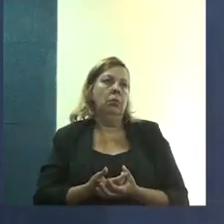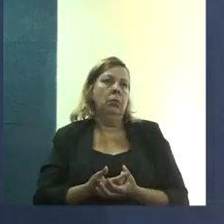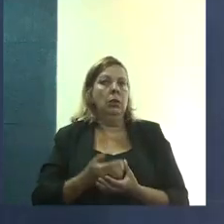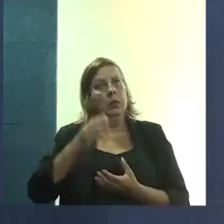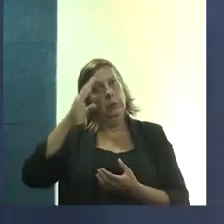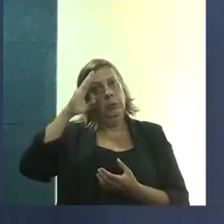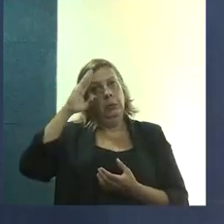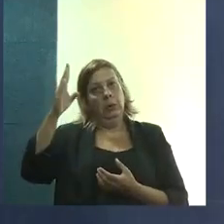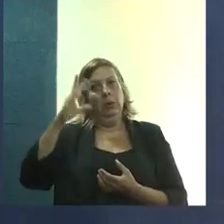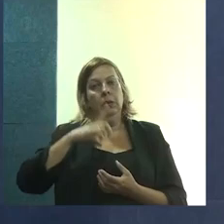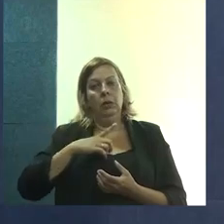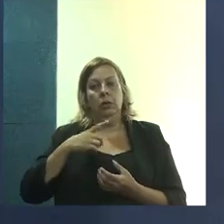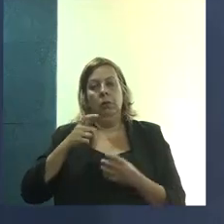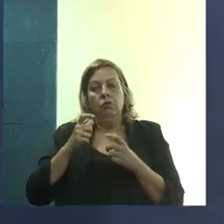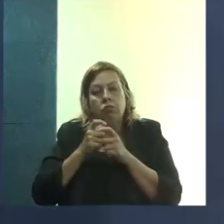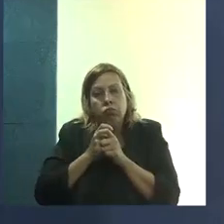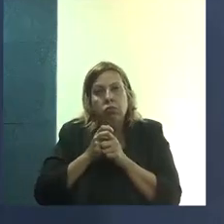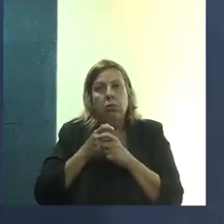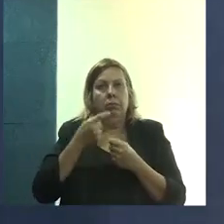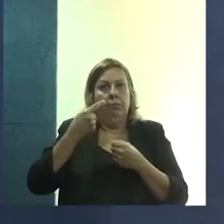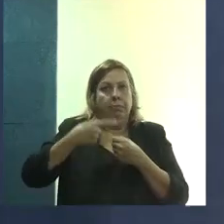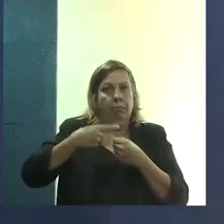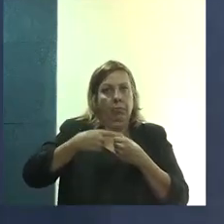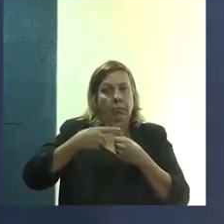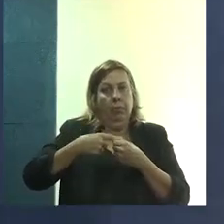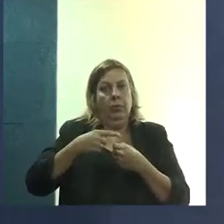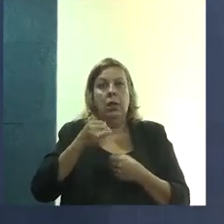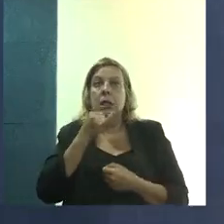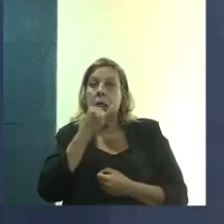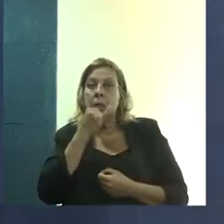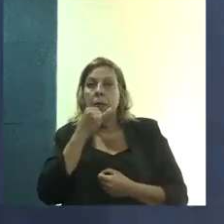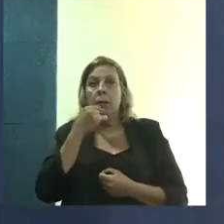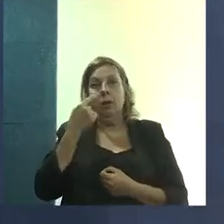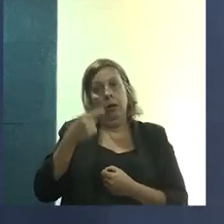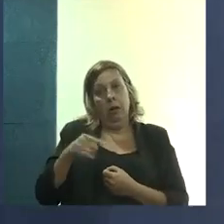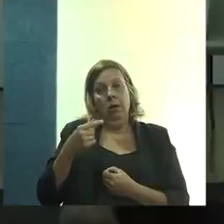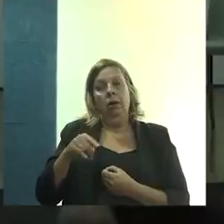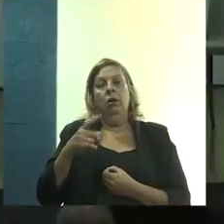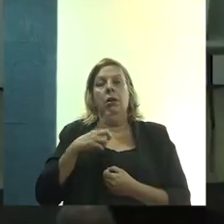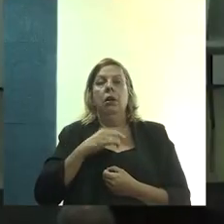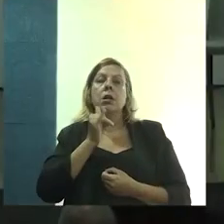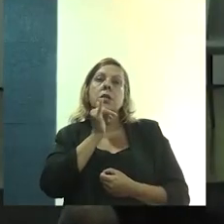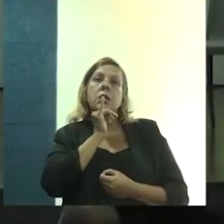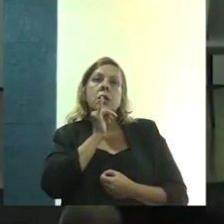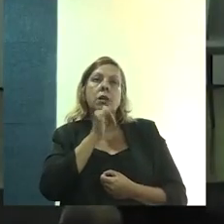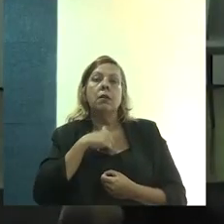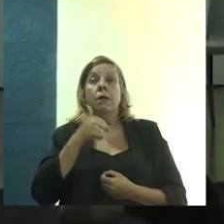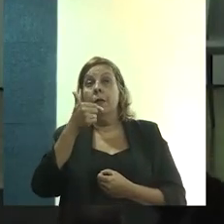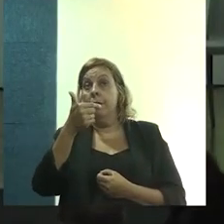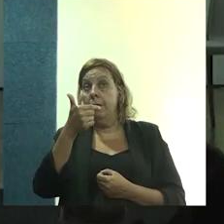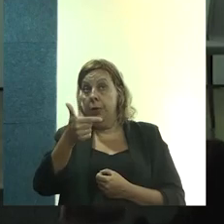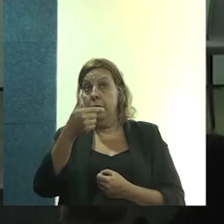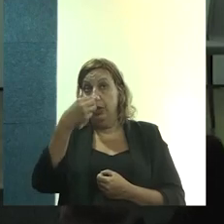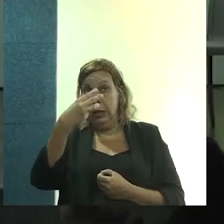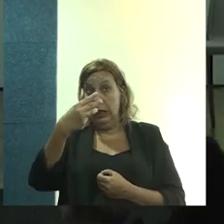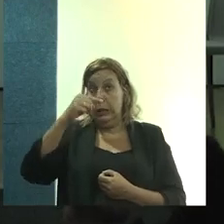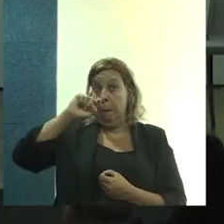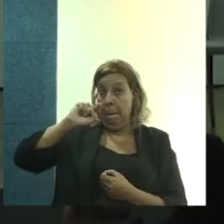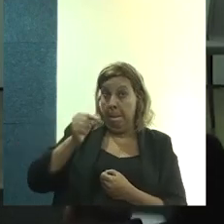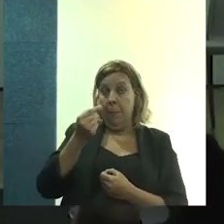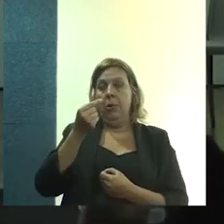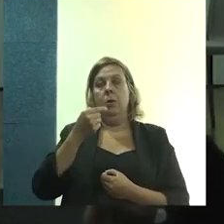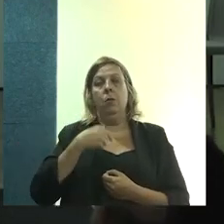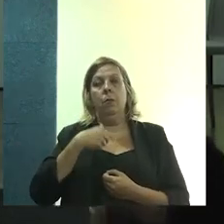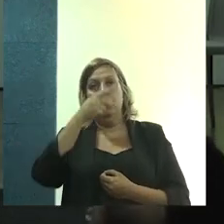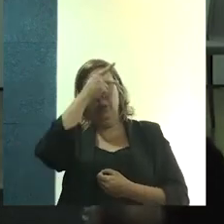Isso principalmente, eu acho que nas cidades pequenas. No nosso caso, a gente está falando de uma cidade de 23 mil habitantes,